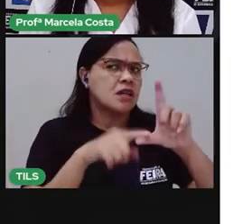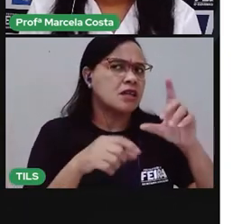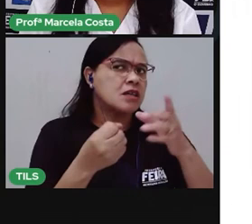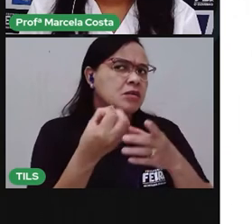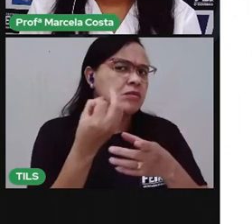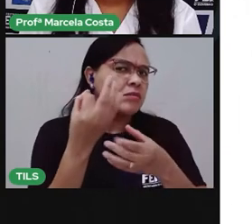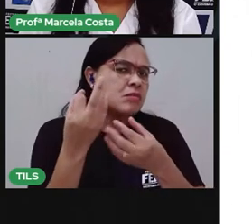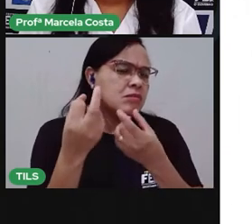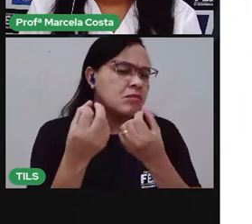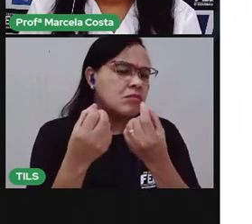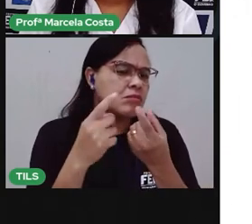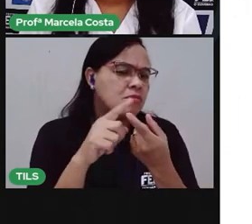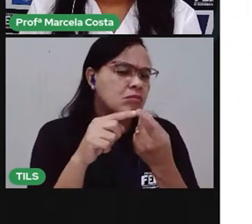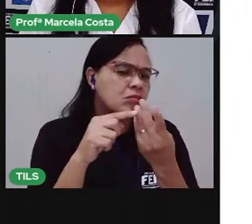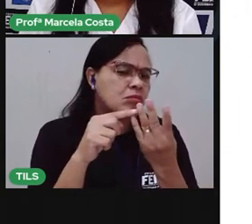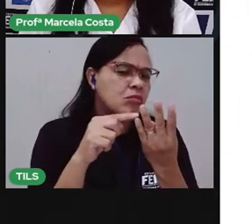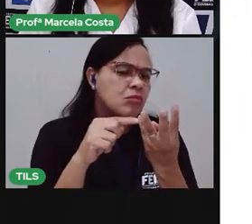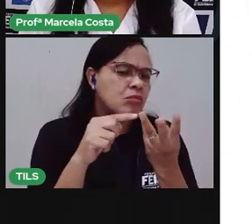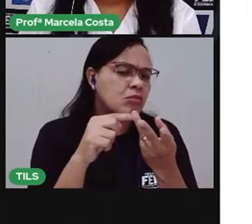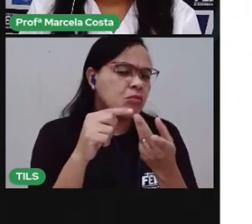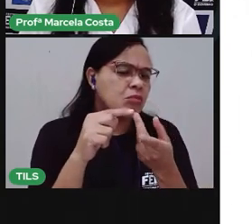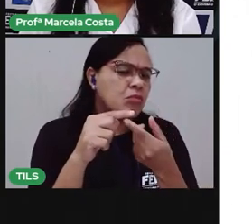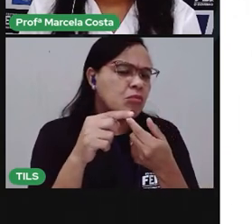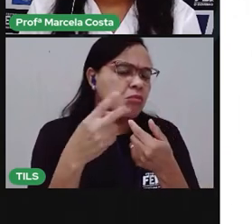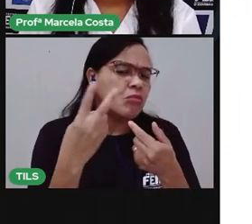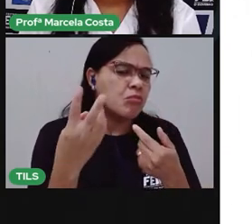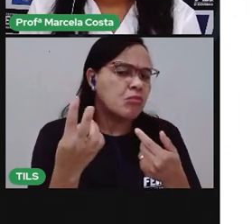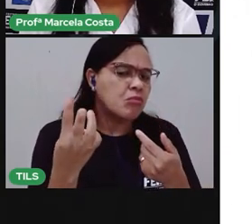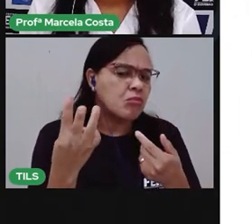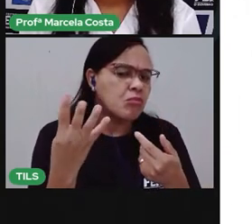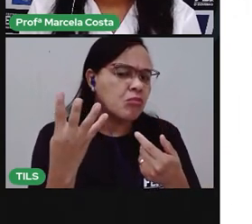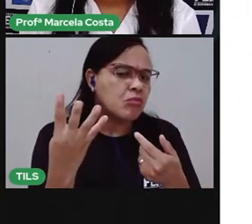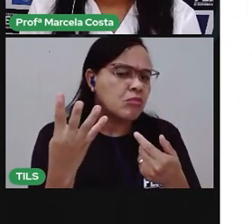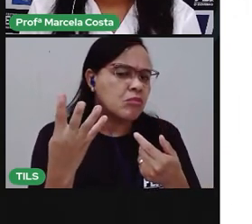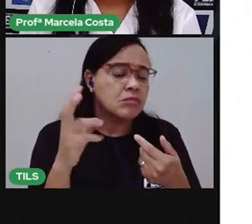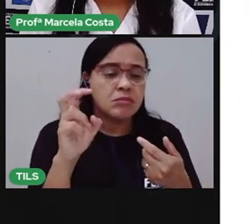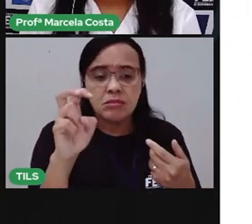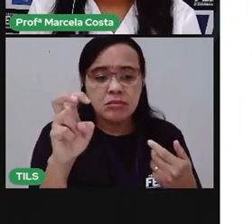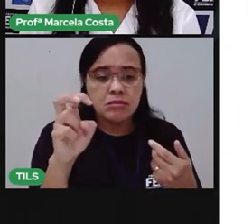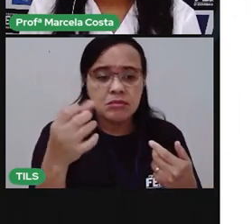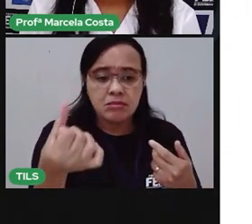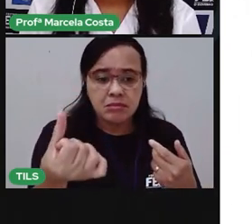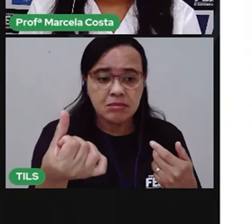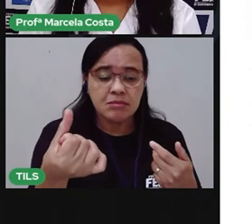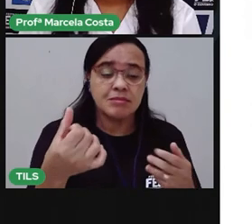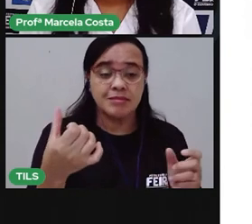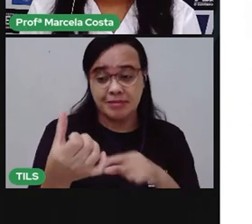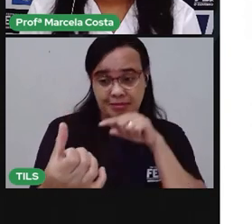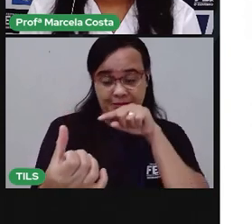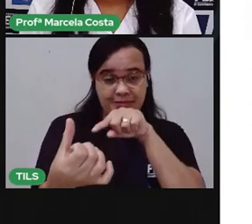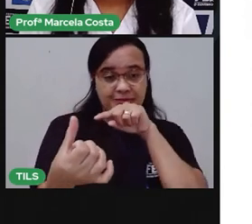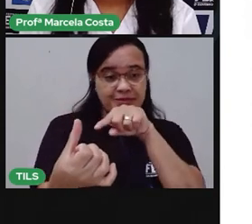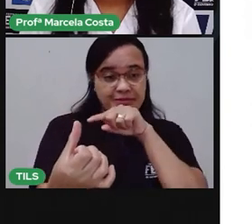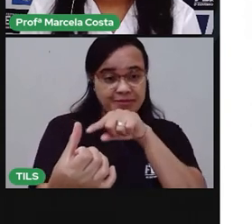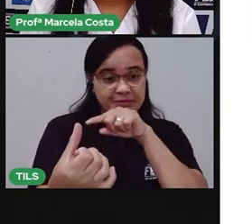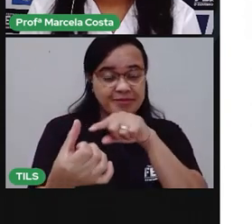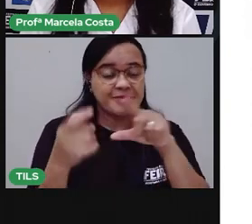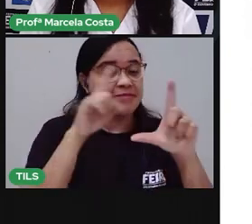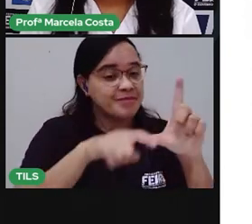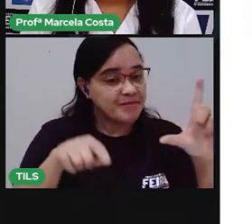1 2 3 4 5 6 6